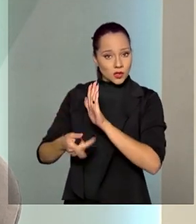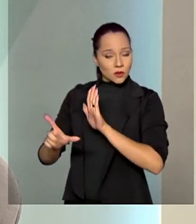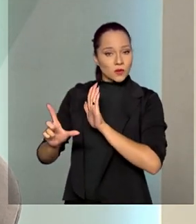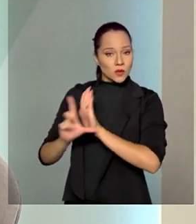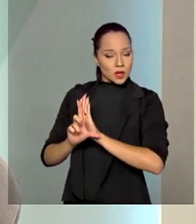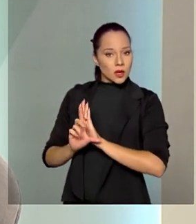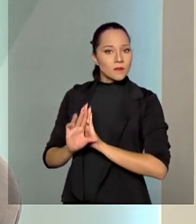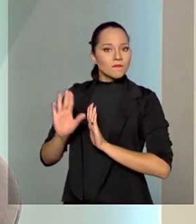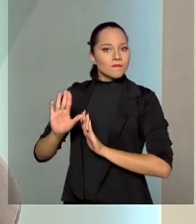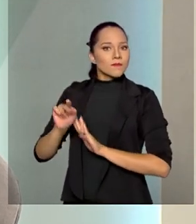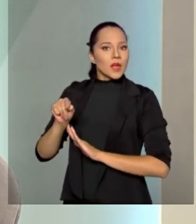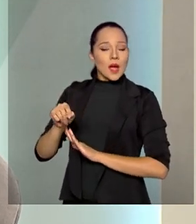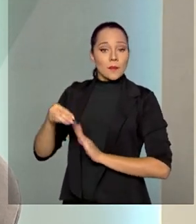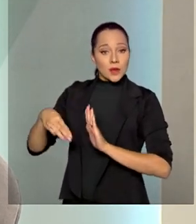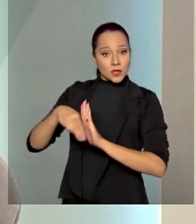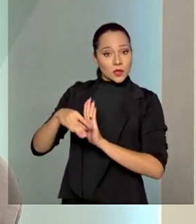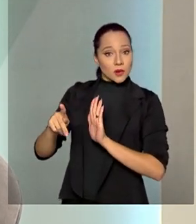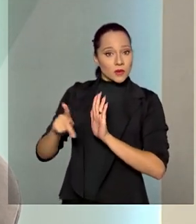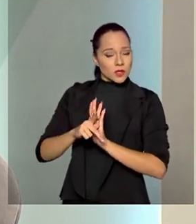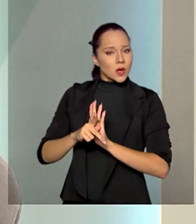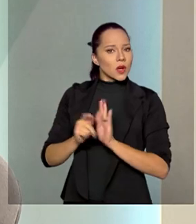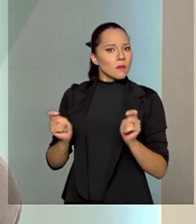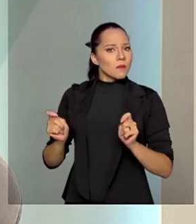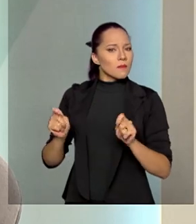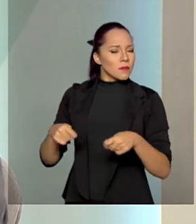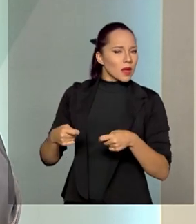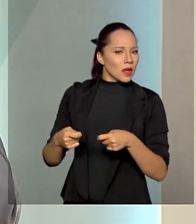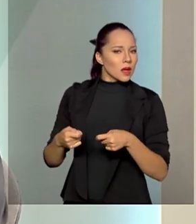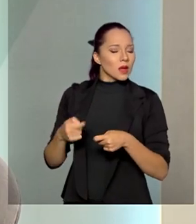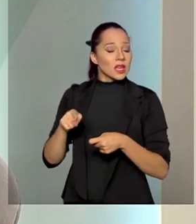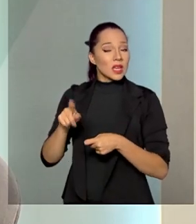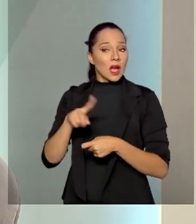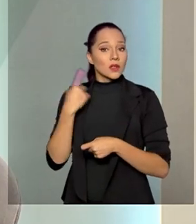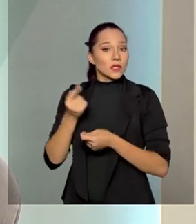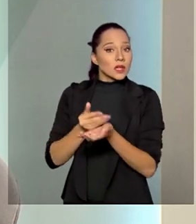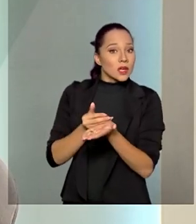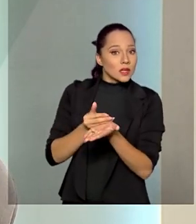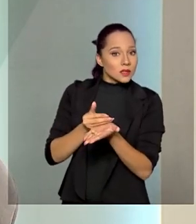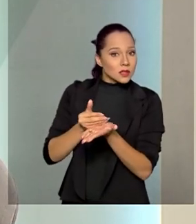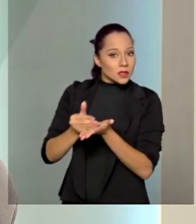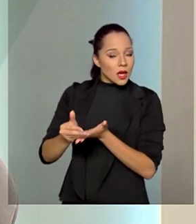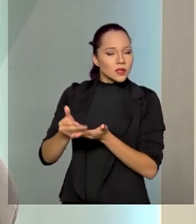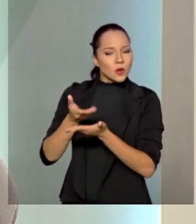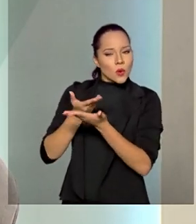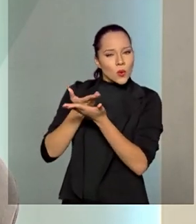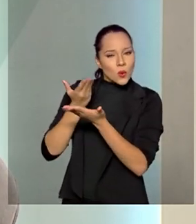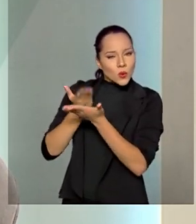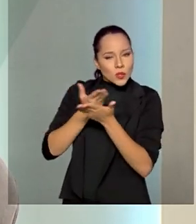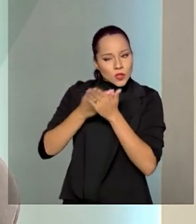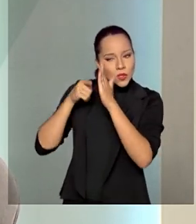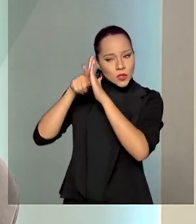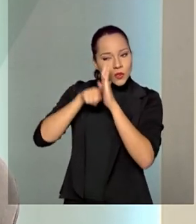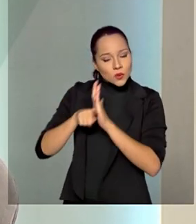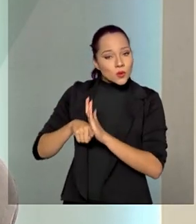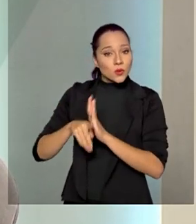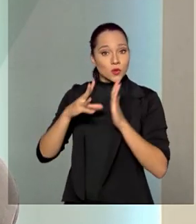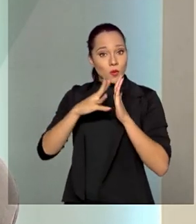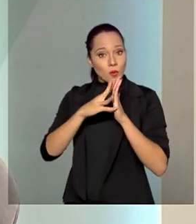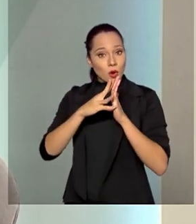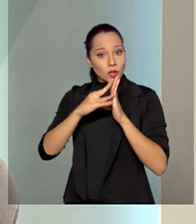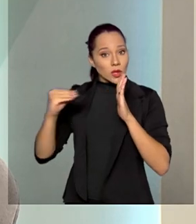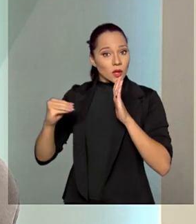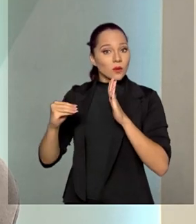lei, mas a medida provisória permitiu que nós iniciássemos os estudos do modelo de